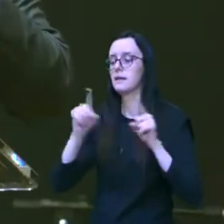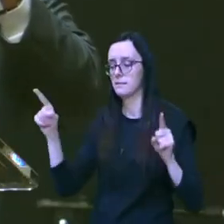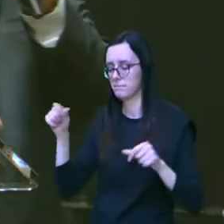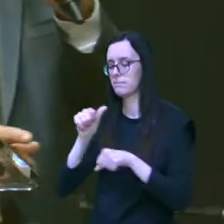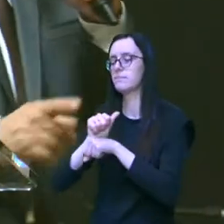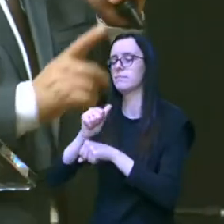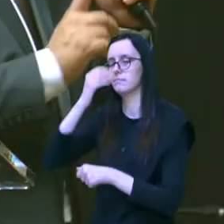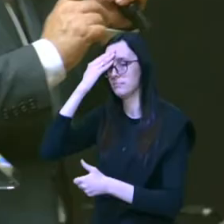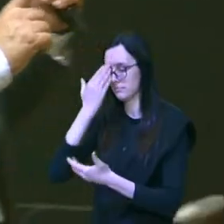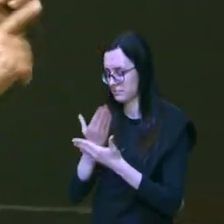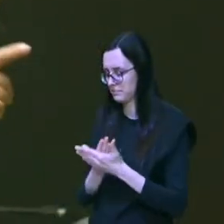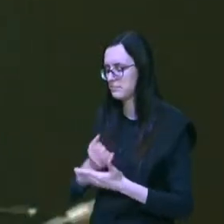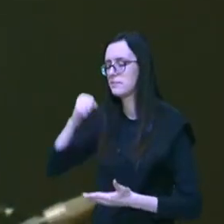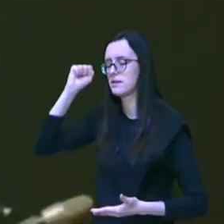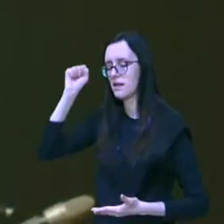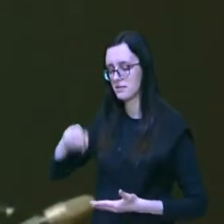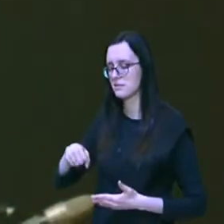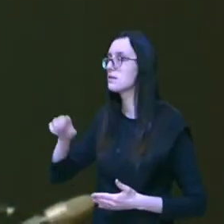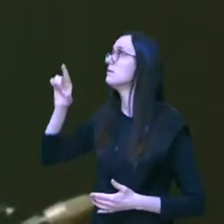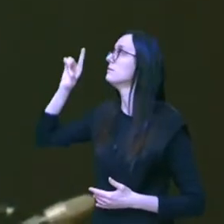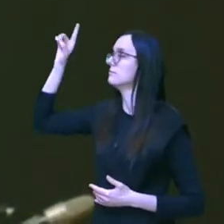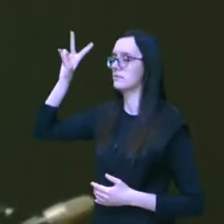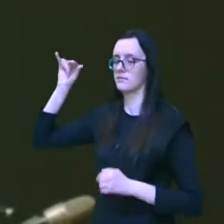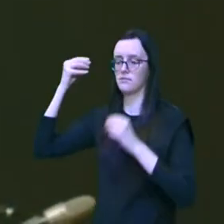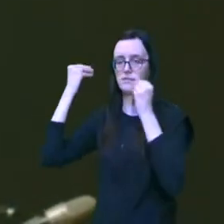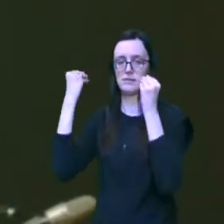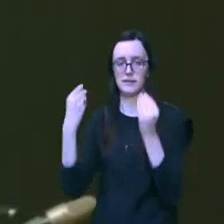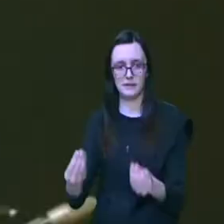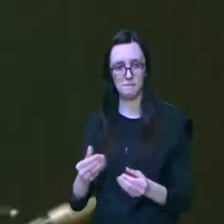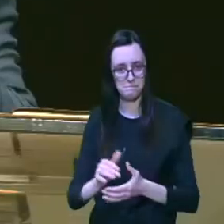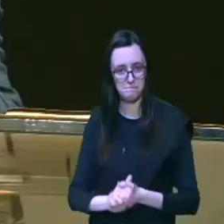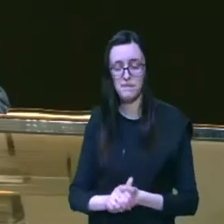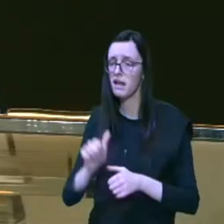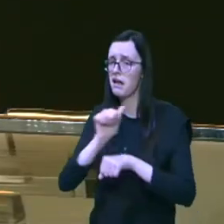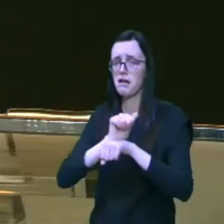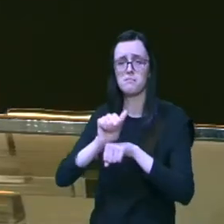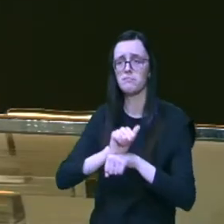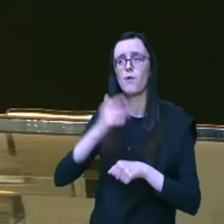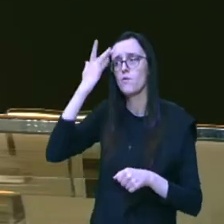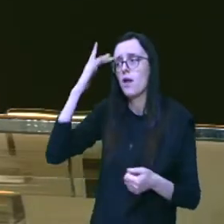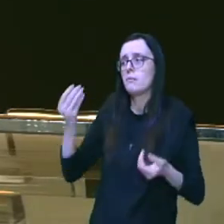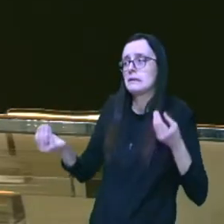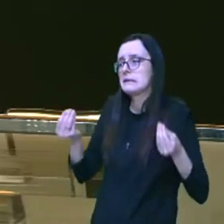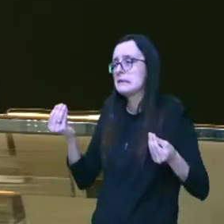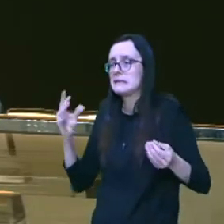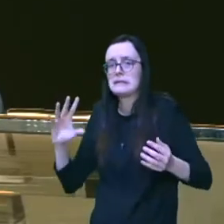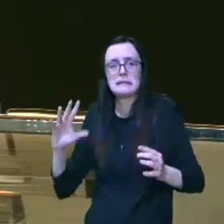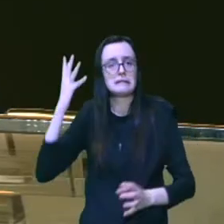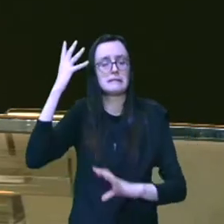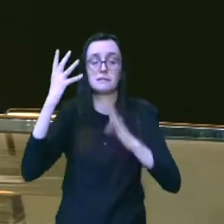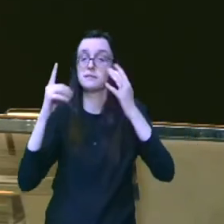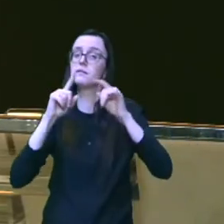cria sim na provisão de Deus Abraão não sabia de que maneira iria acontecer mas ele